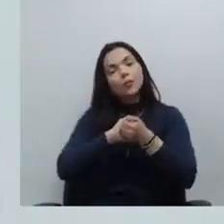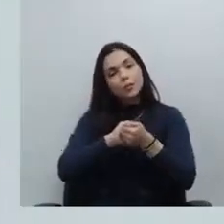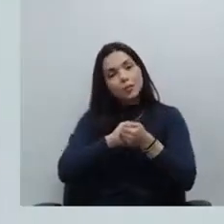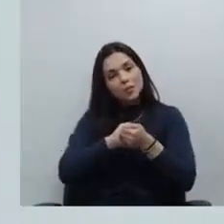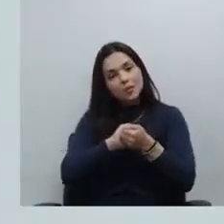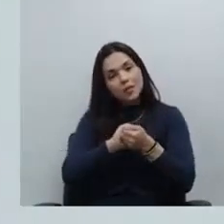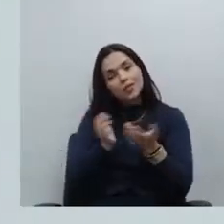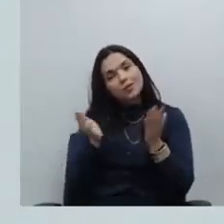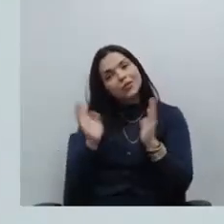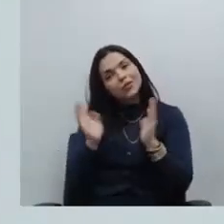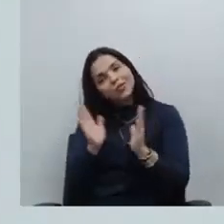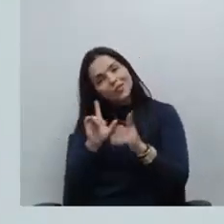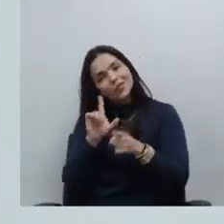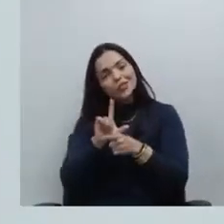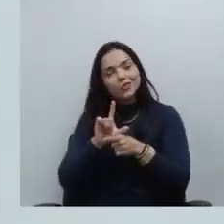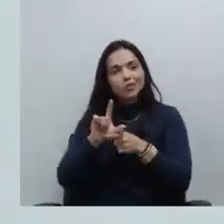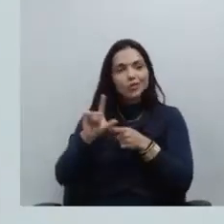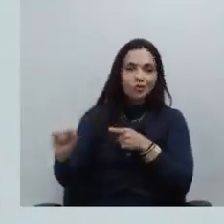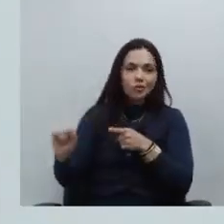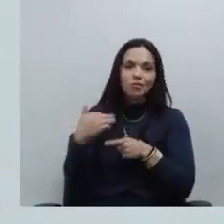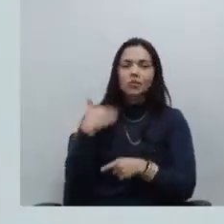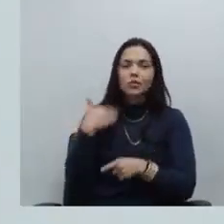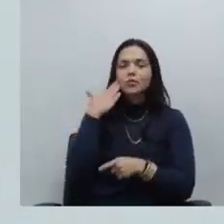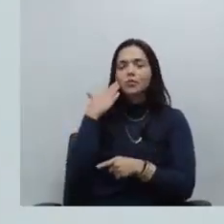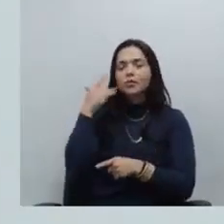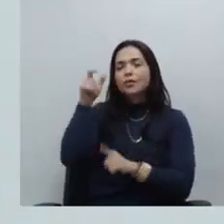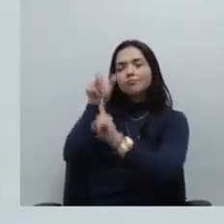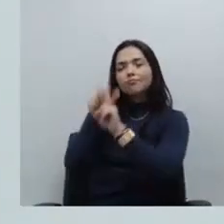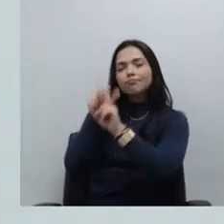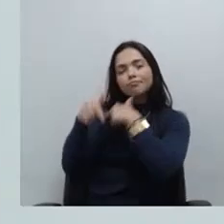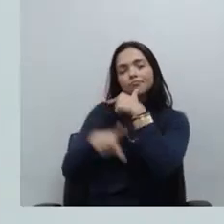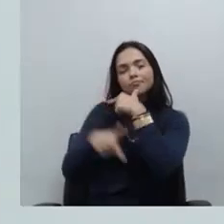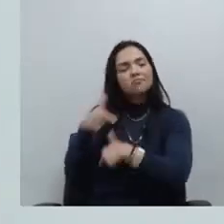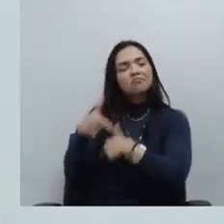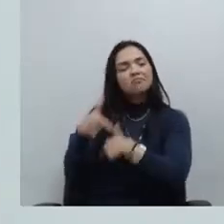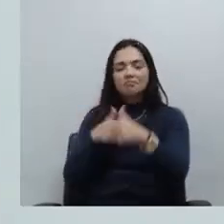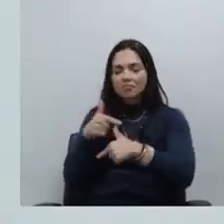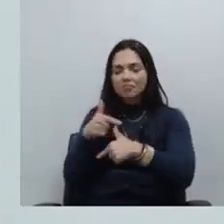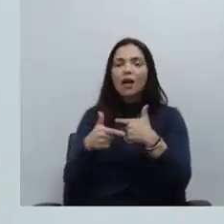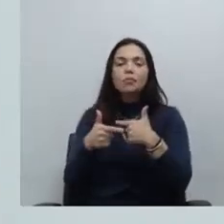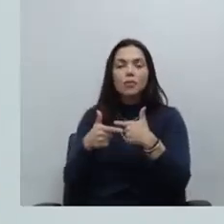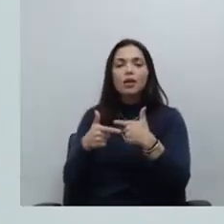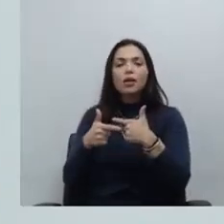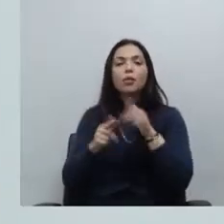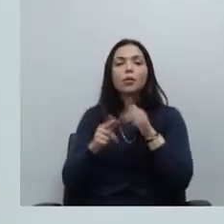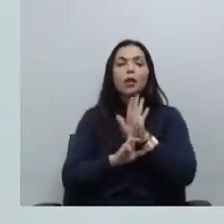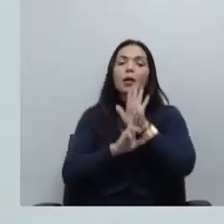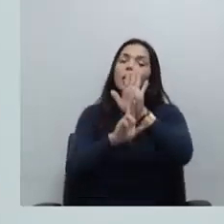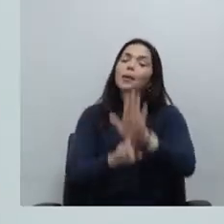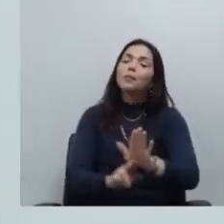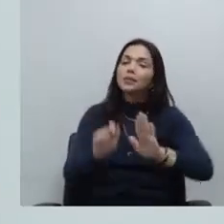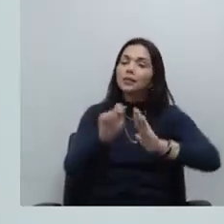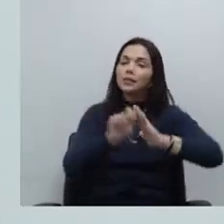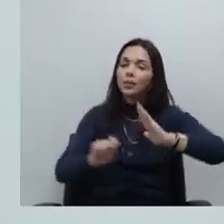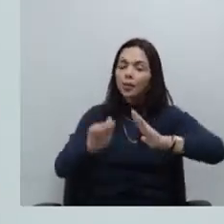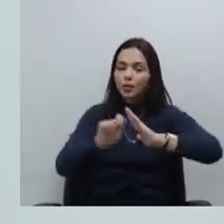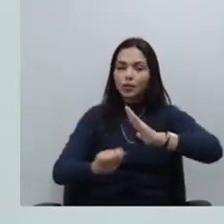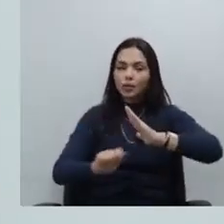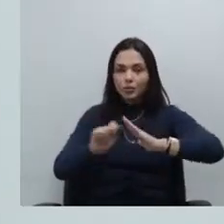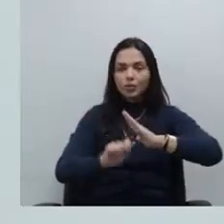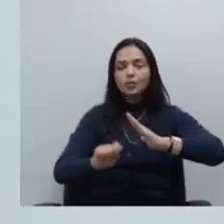despedida mas reconhecendo o excelente trabalho que desempenhou a frente da Associação Paulista de Defensora e Defensoras Públicas